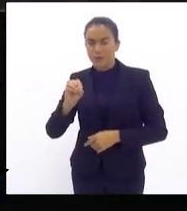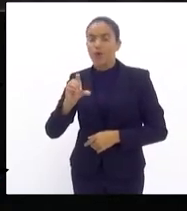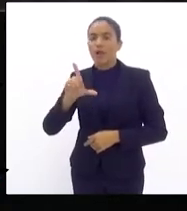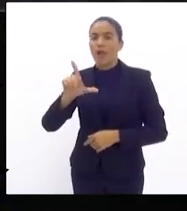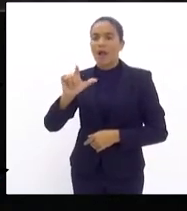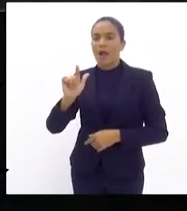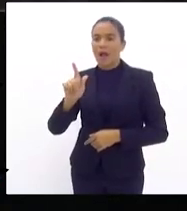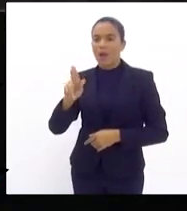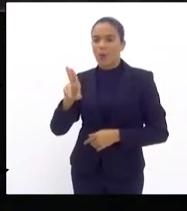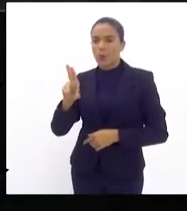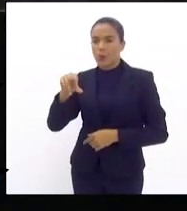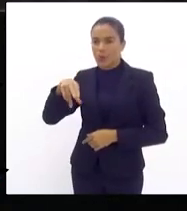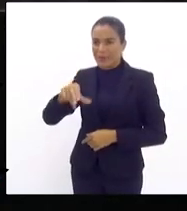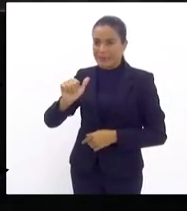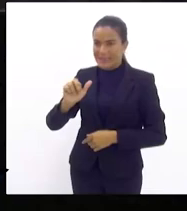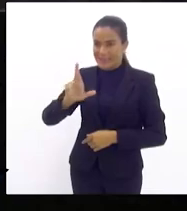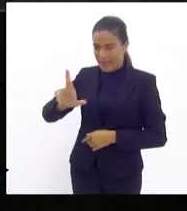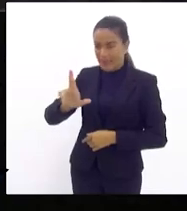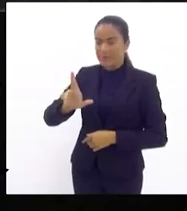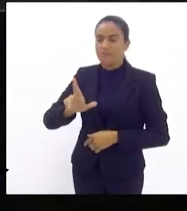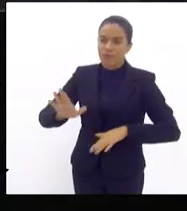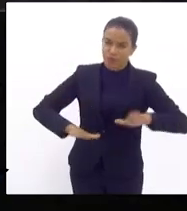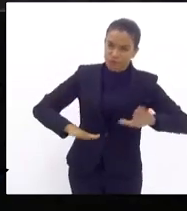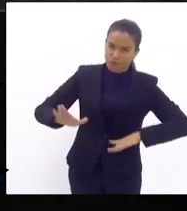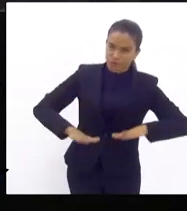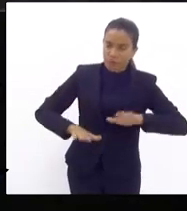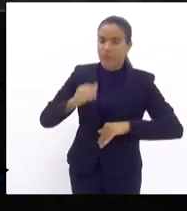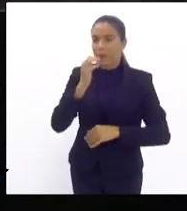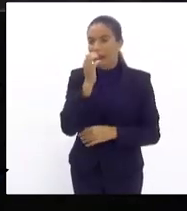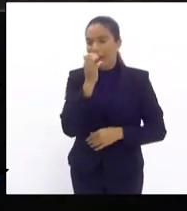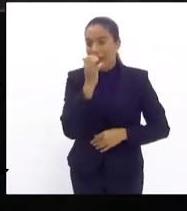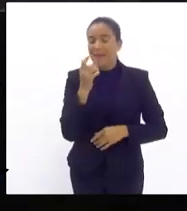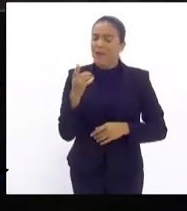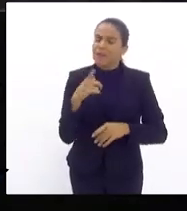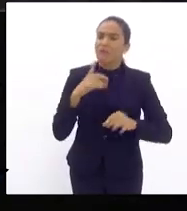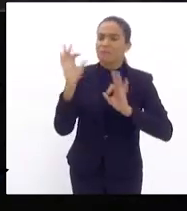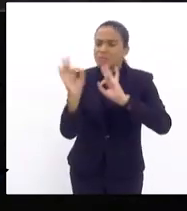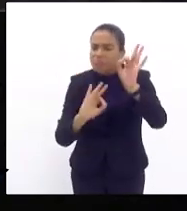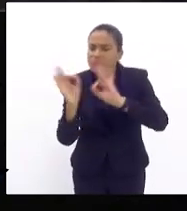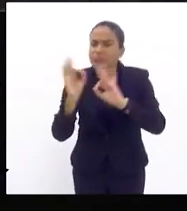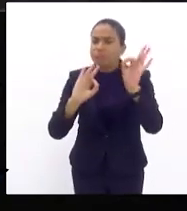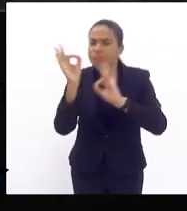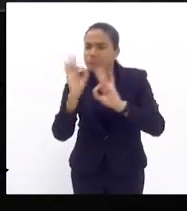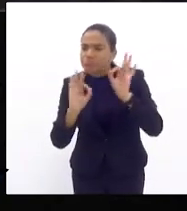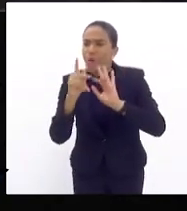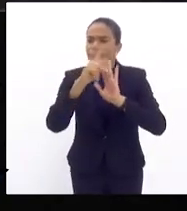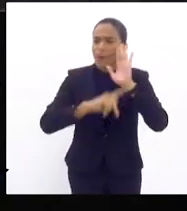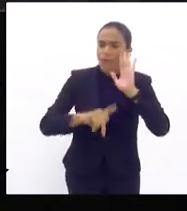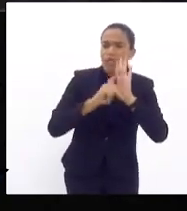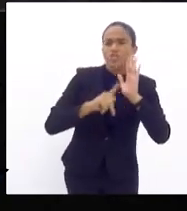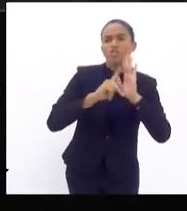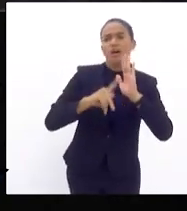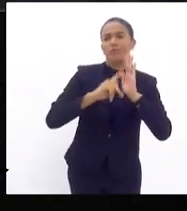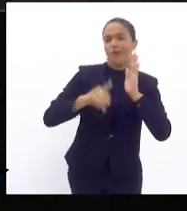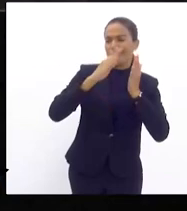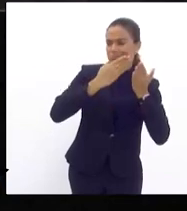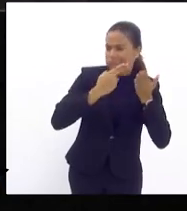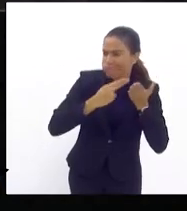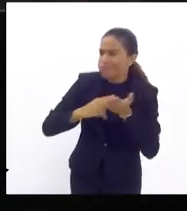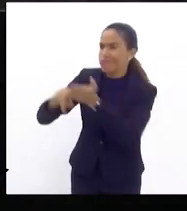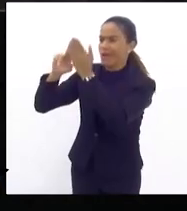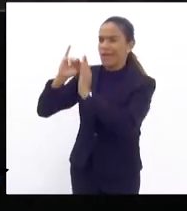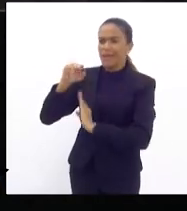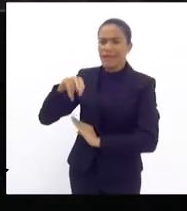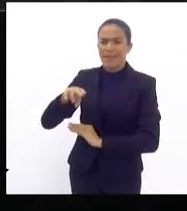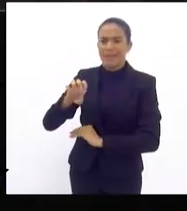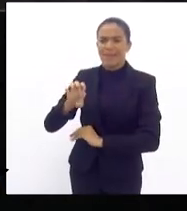de perguntas de representantes da IGUAR e a todo momento nós estamos fazendo os projetos já foram encaminhados para a INEA falta o licenciamento